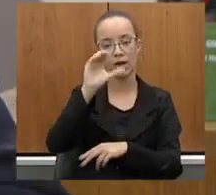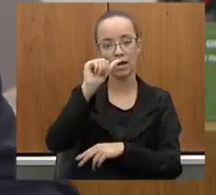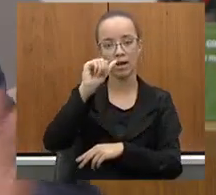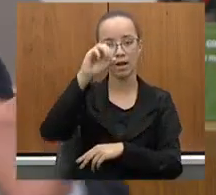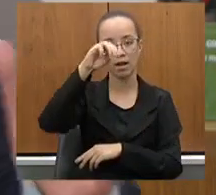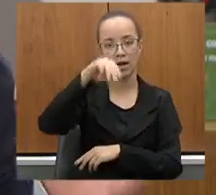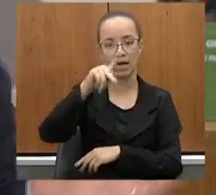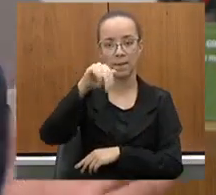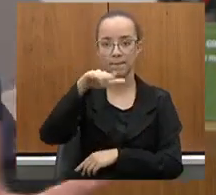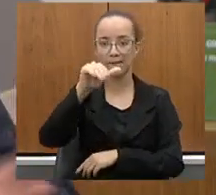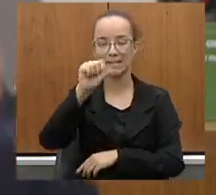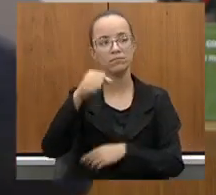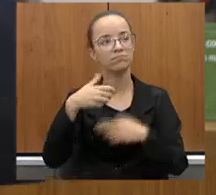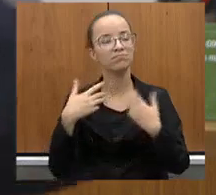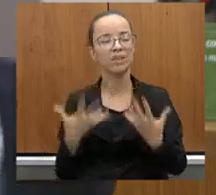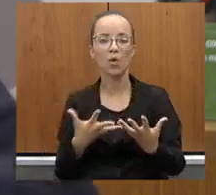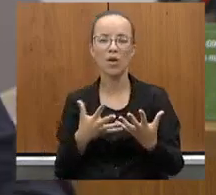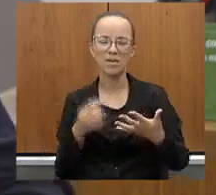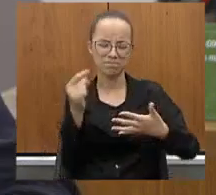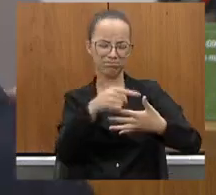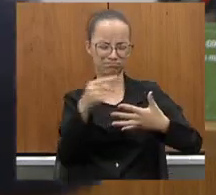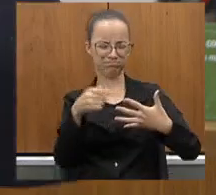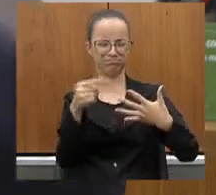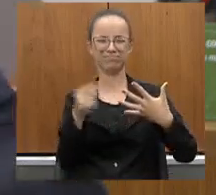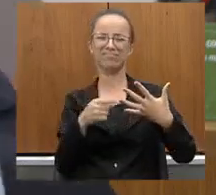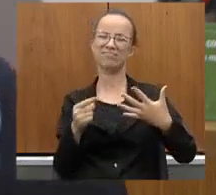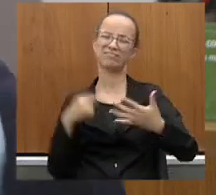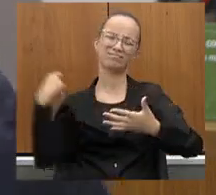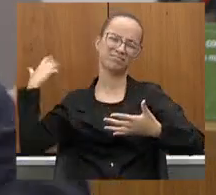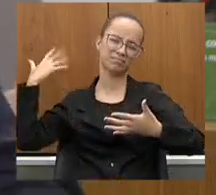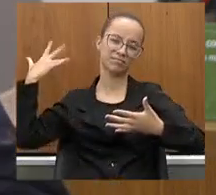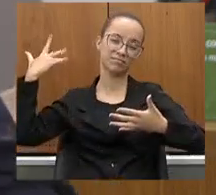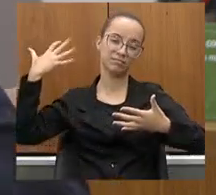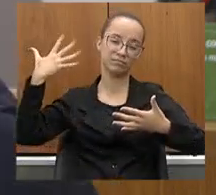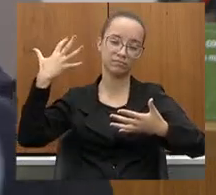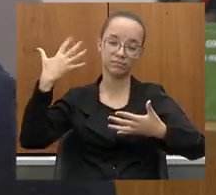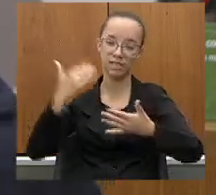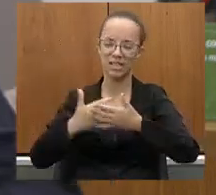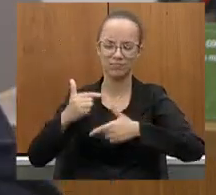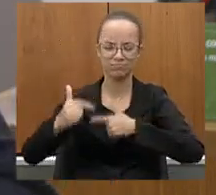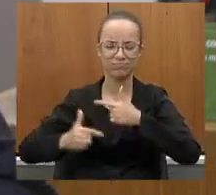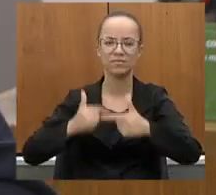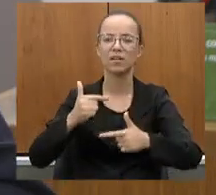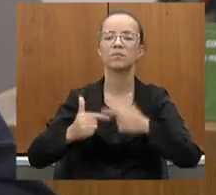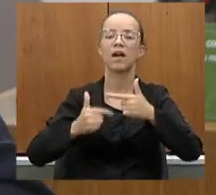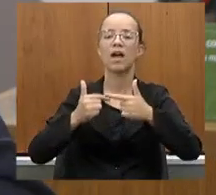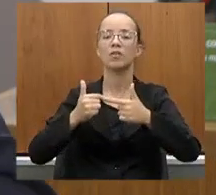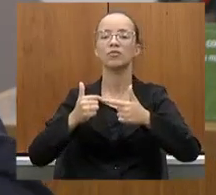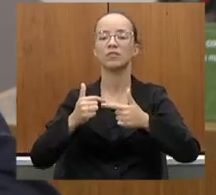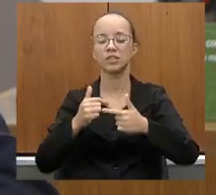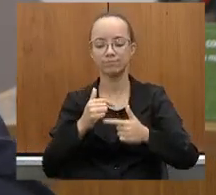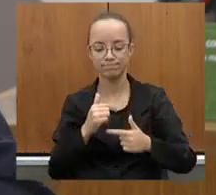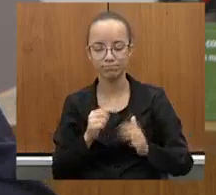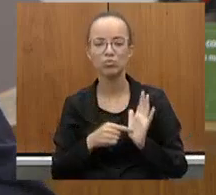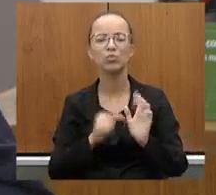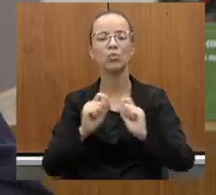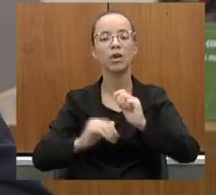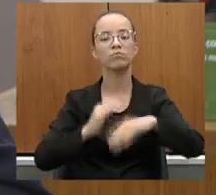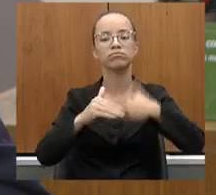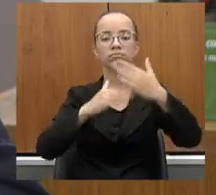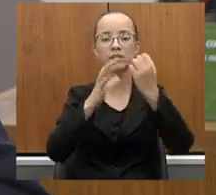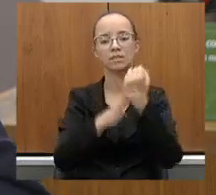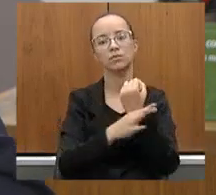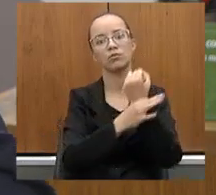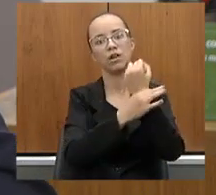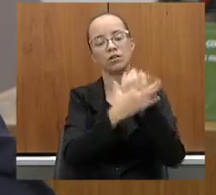dúvida alguma, é um somatório de tantas ações importantes para o desenvolvimento, para a segurança das